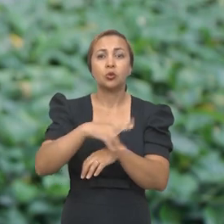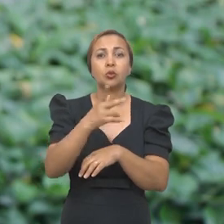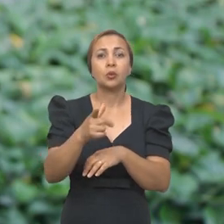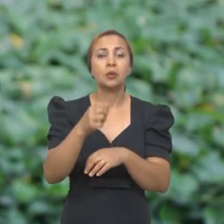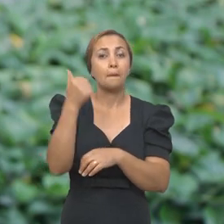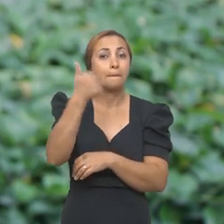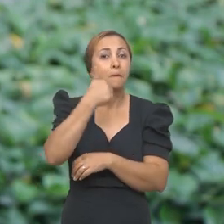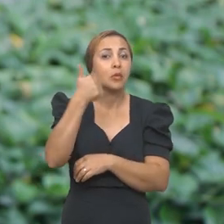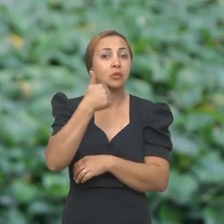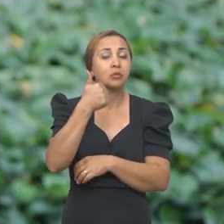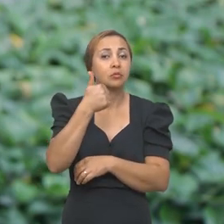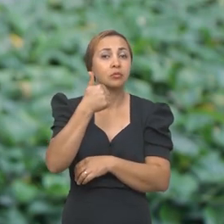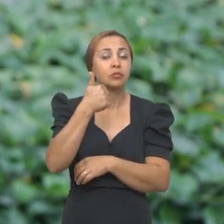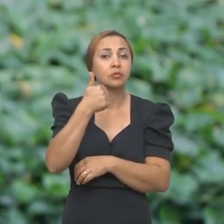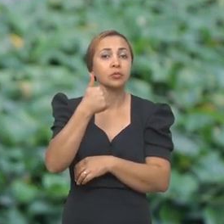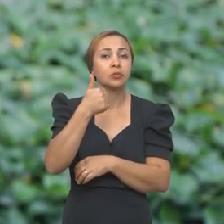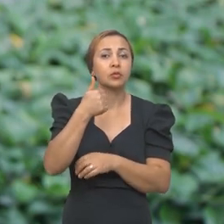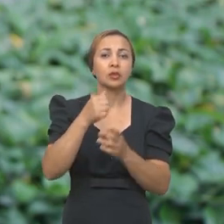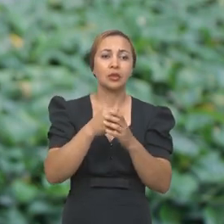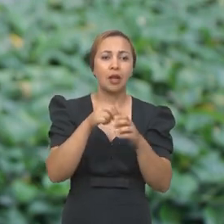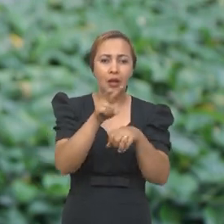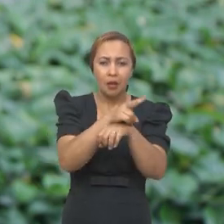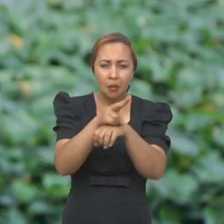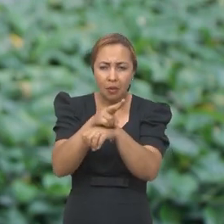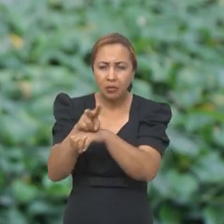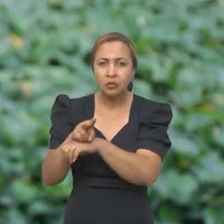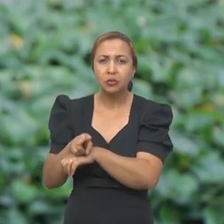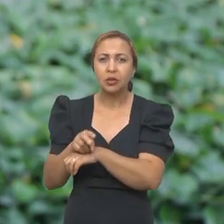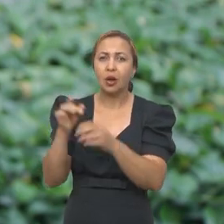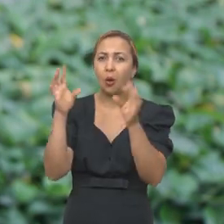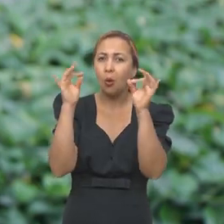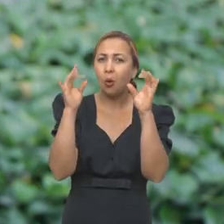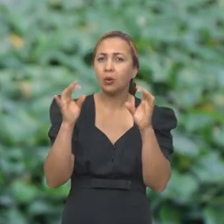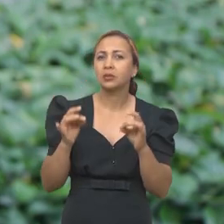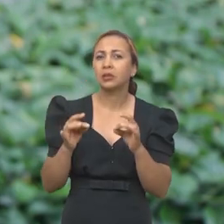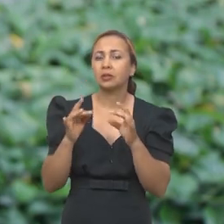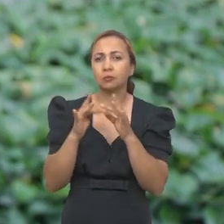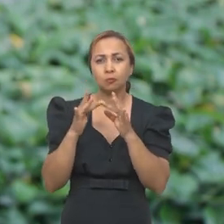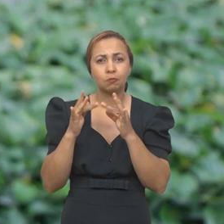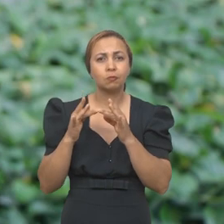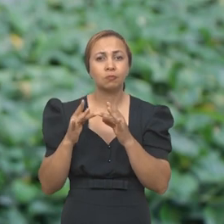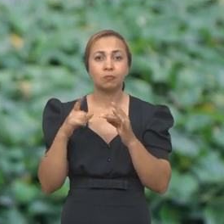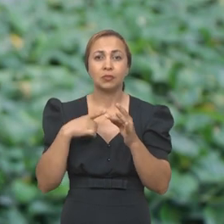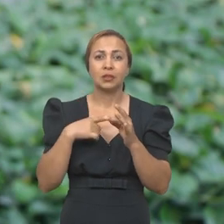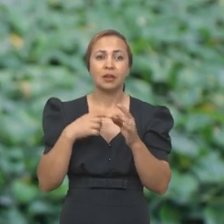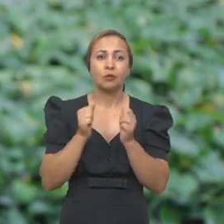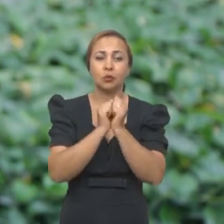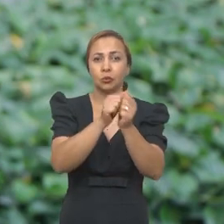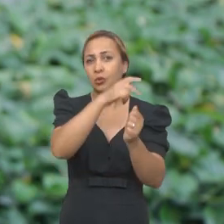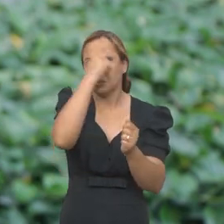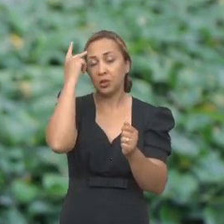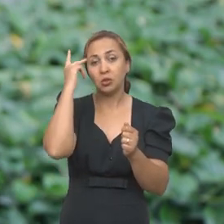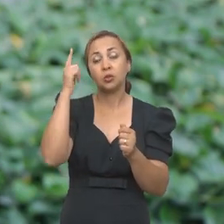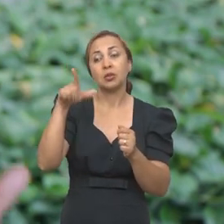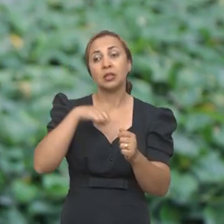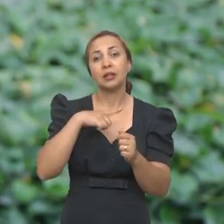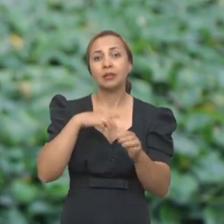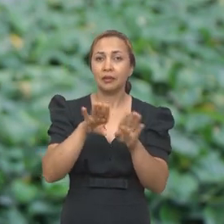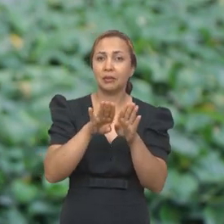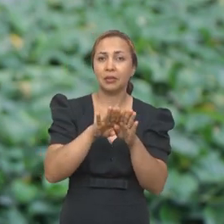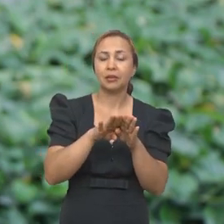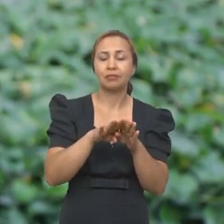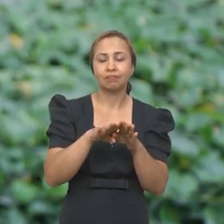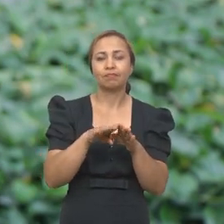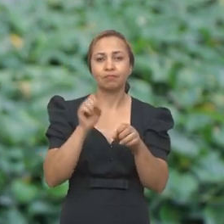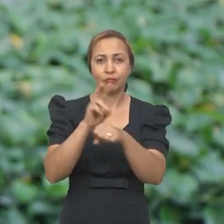positivos e o rastreamento dos contatos, que são as pessoas que convivem com esse caso, que eventualmente